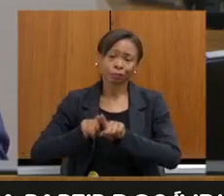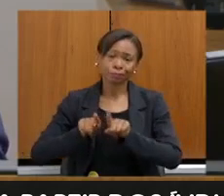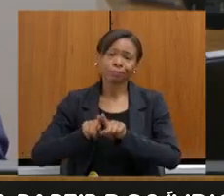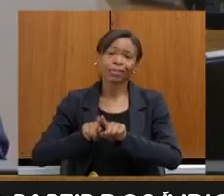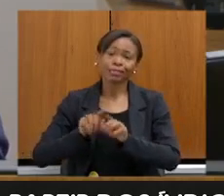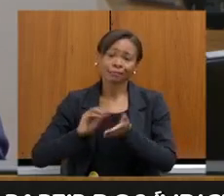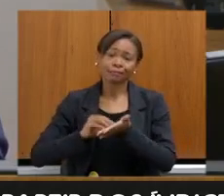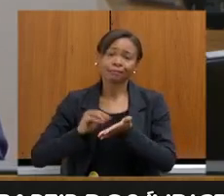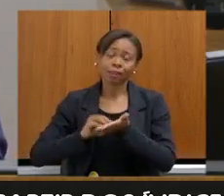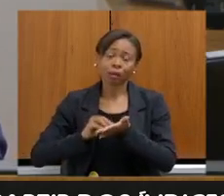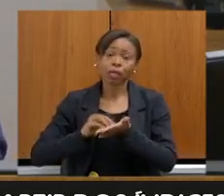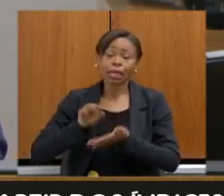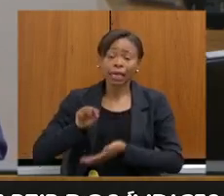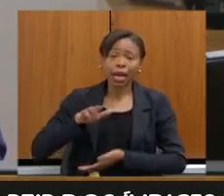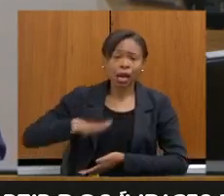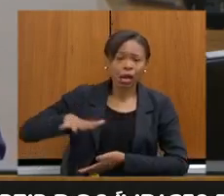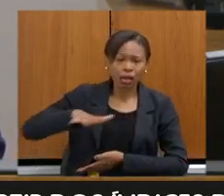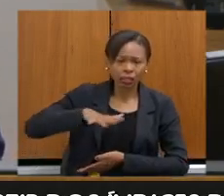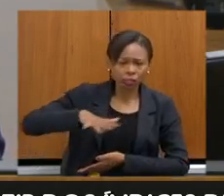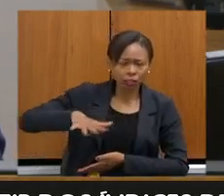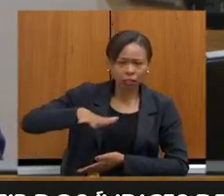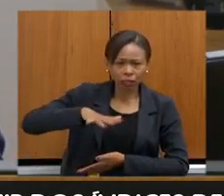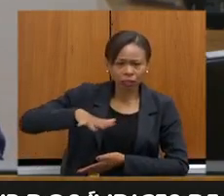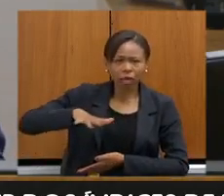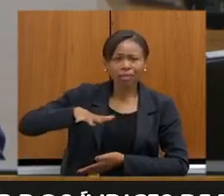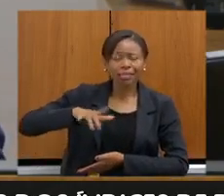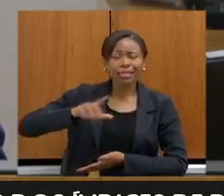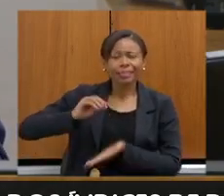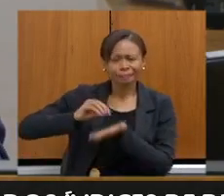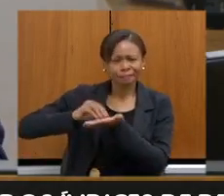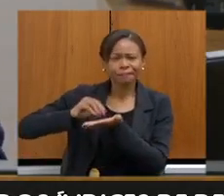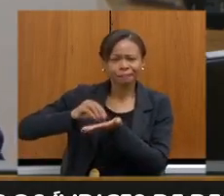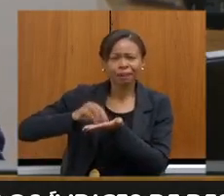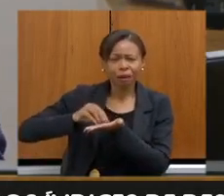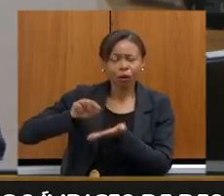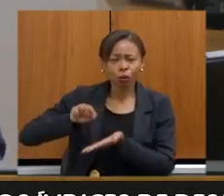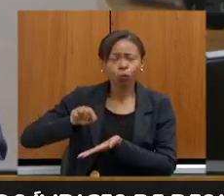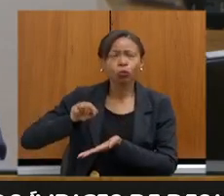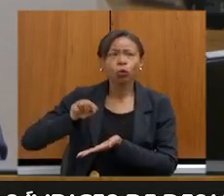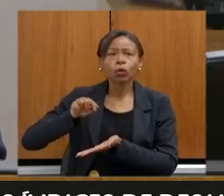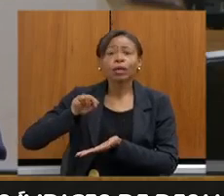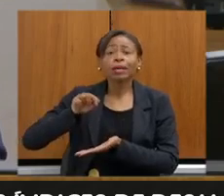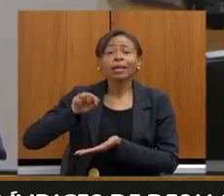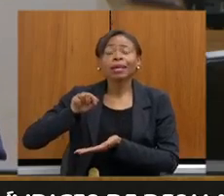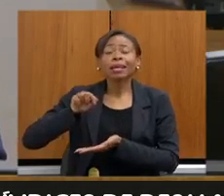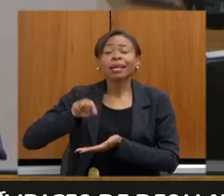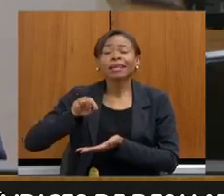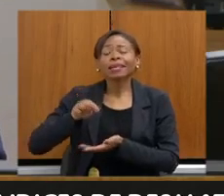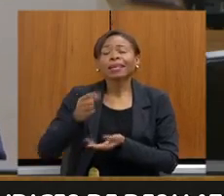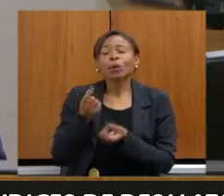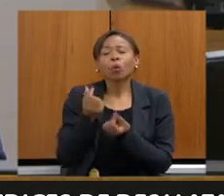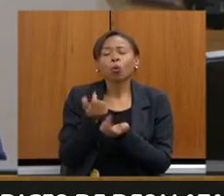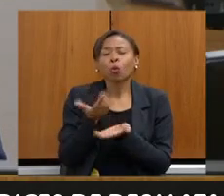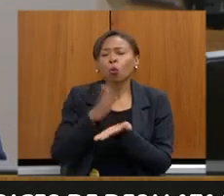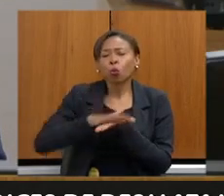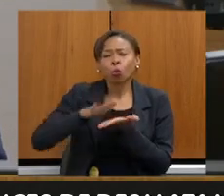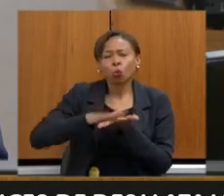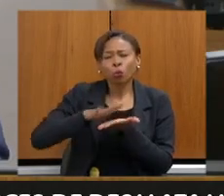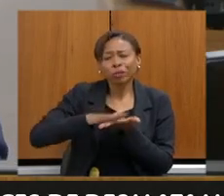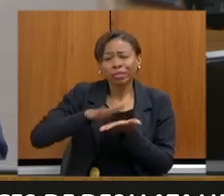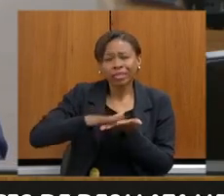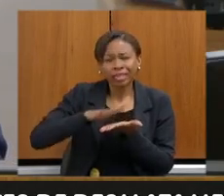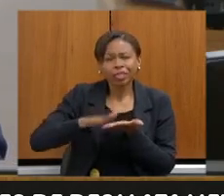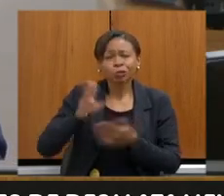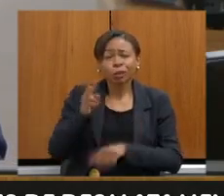nessas áreas, em áreas específicas que têm essa carência, elas, o custo da restauração e da conservação